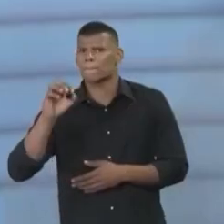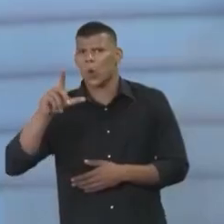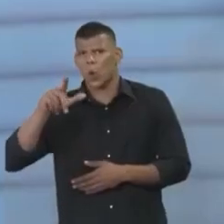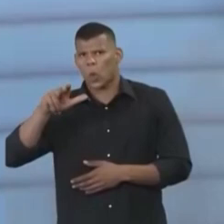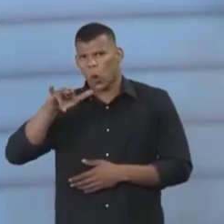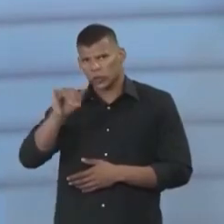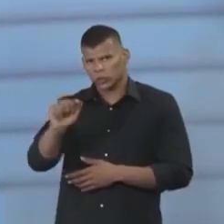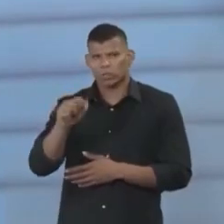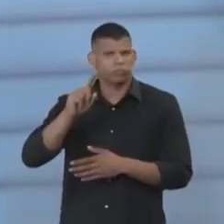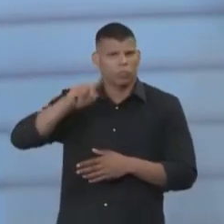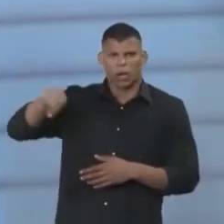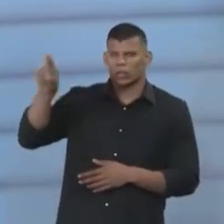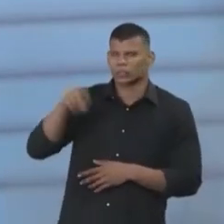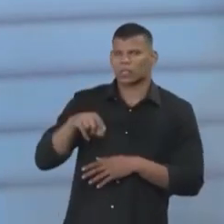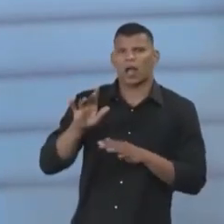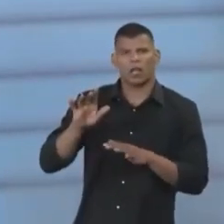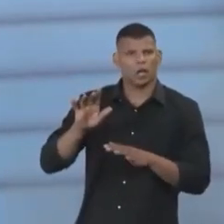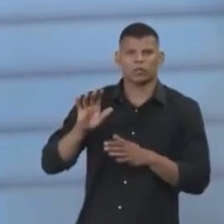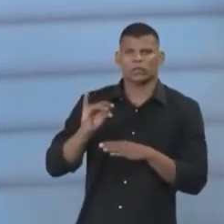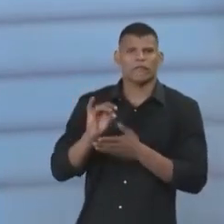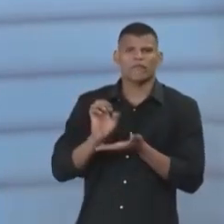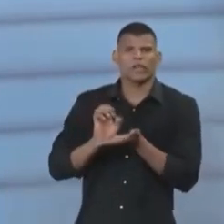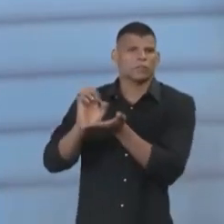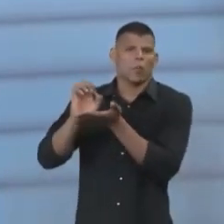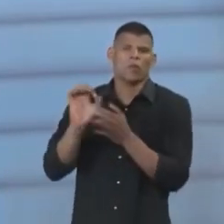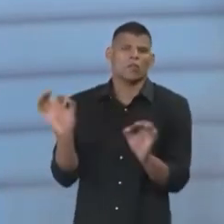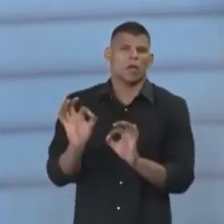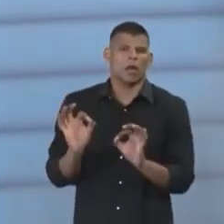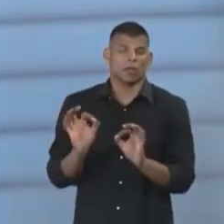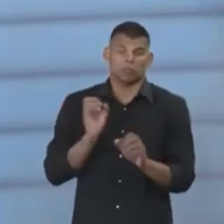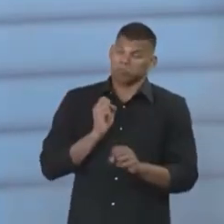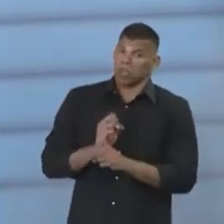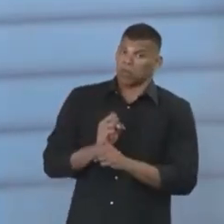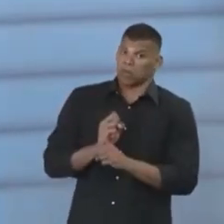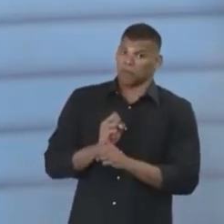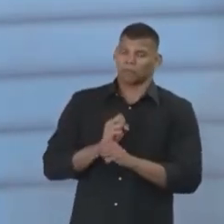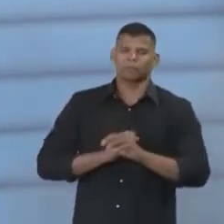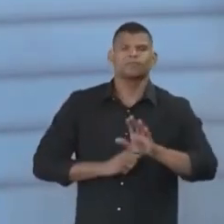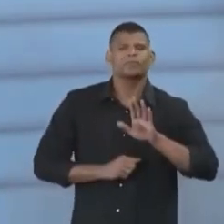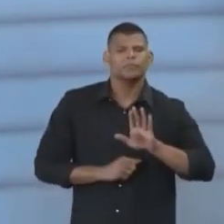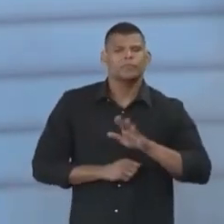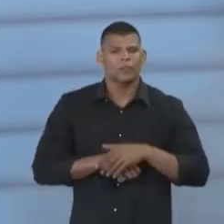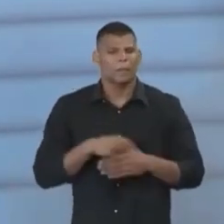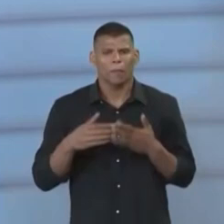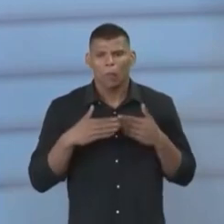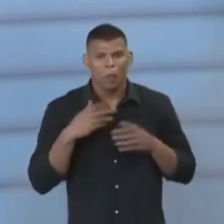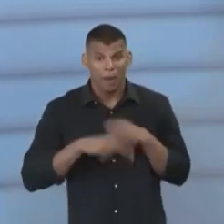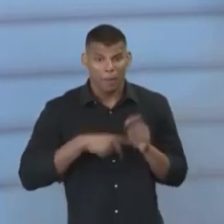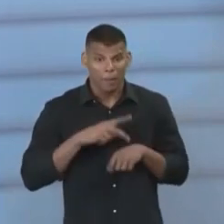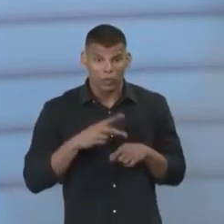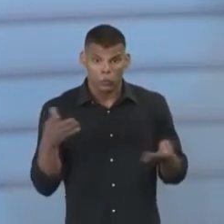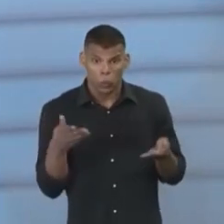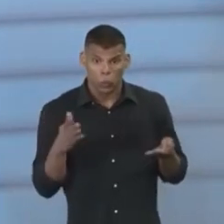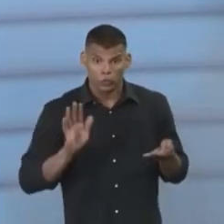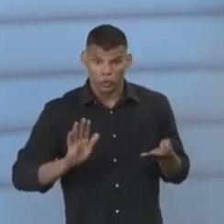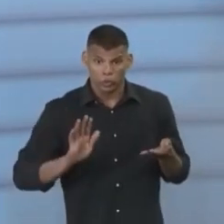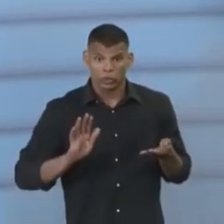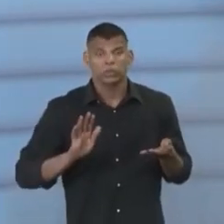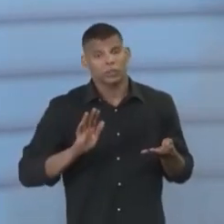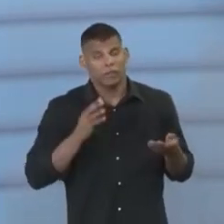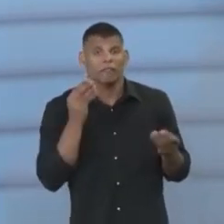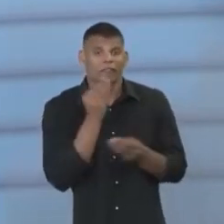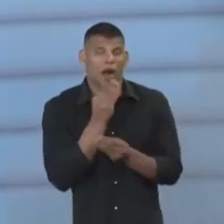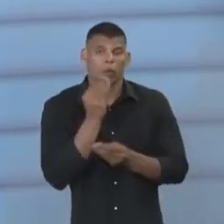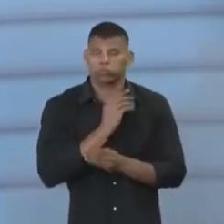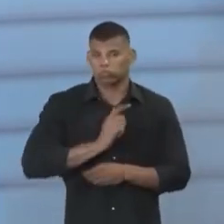de qualquer país, seja ele de continente que for, é vulnerável.